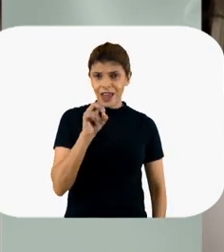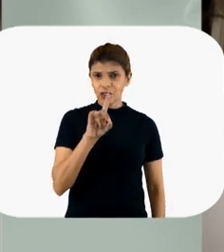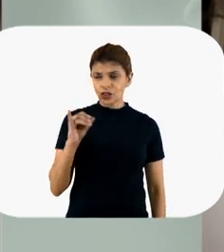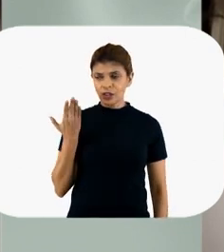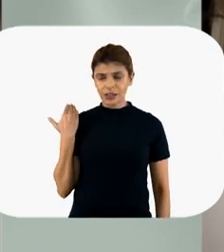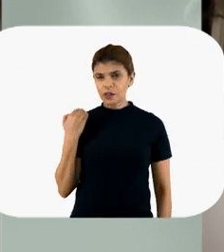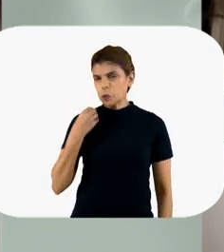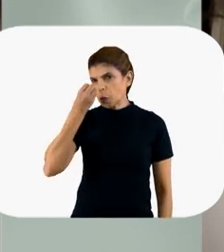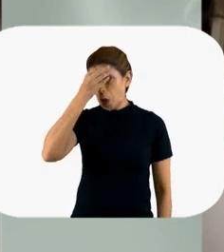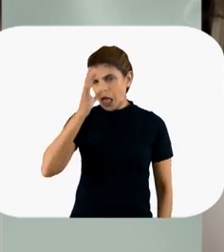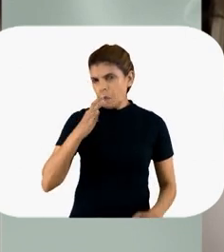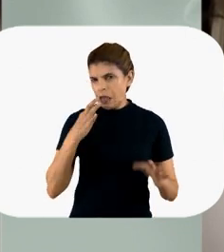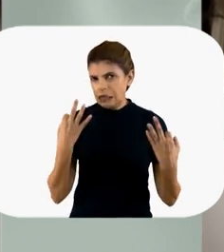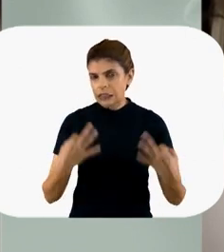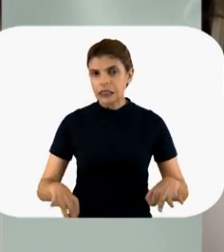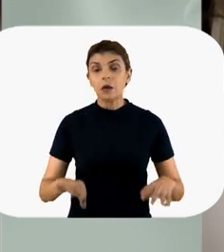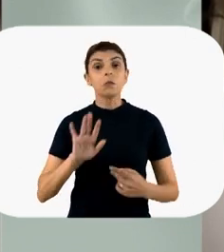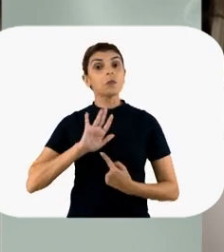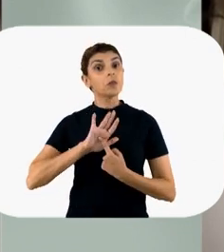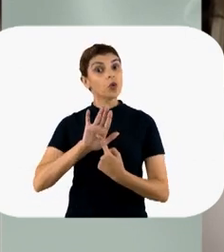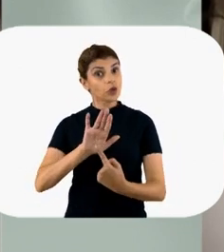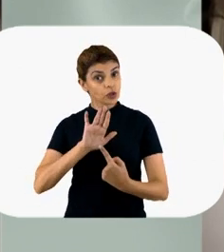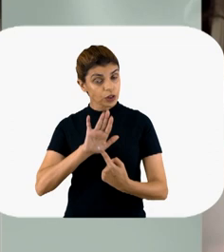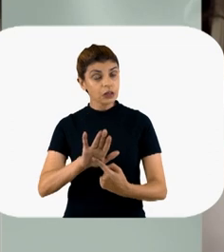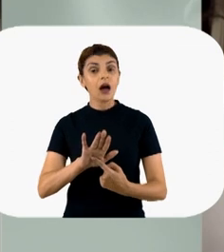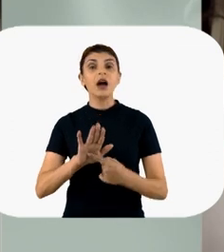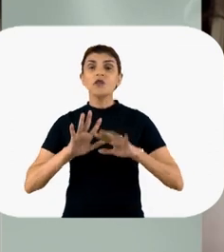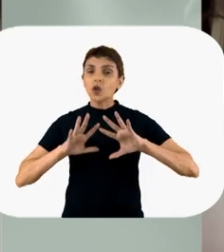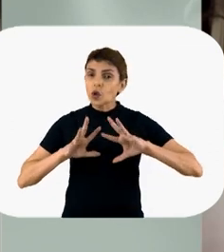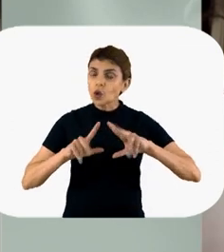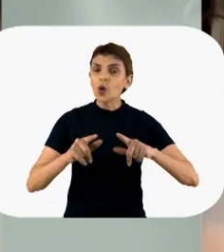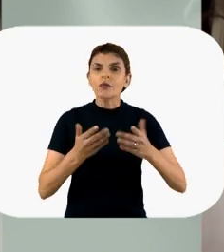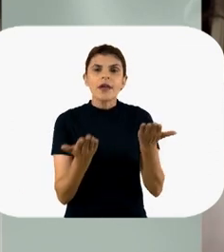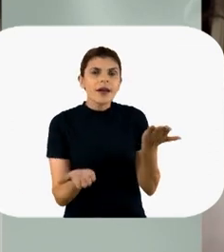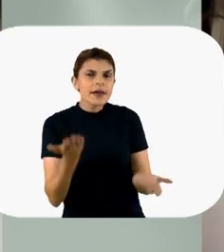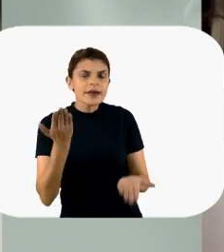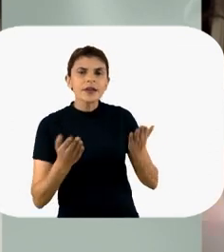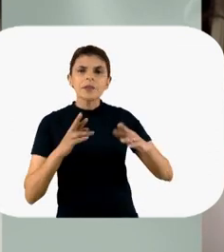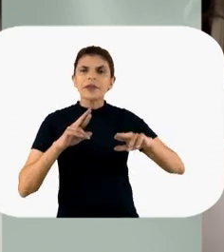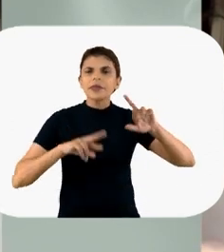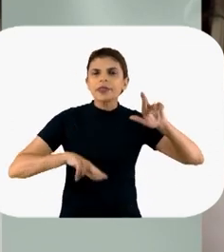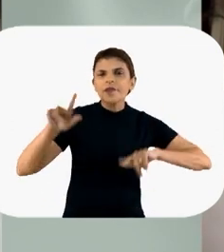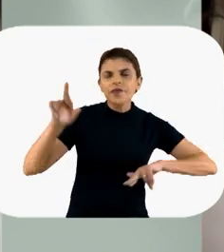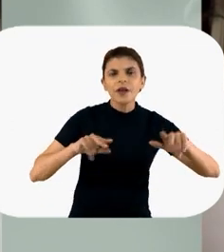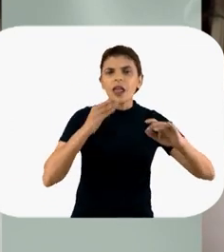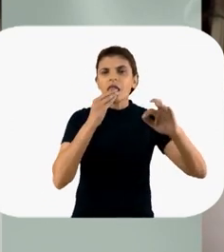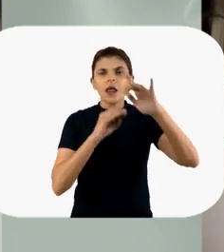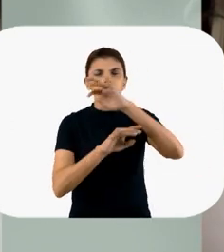há 10 dias atrás, não lembro exatamente, mas que mostrava, todos aqui viram, certamente, a diferença de